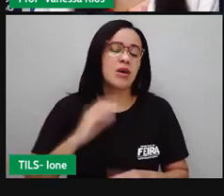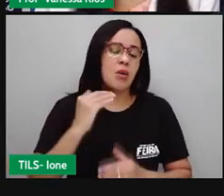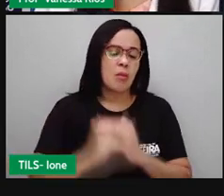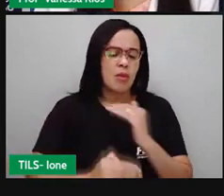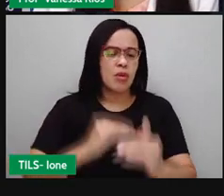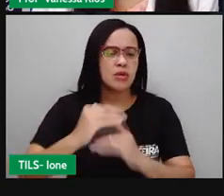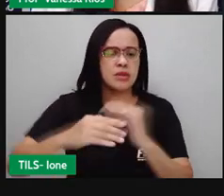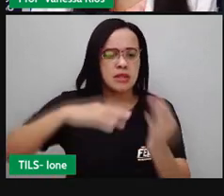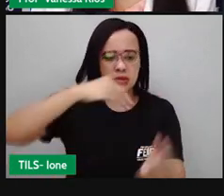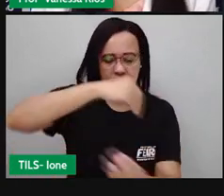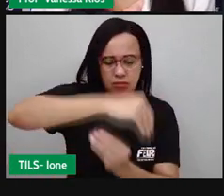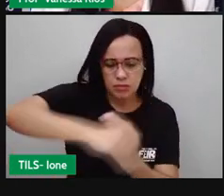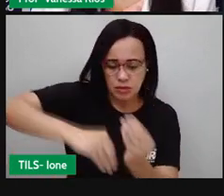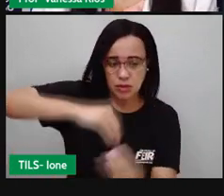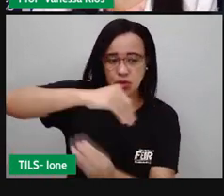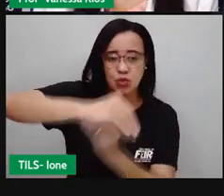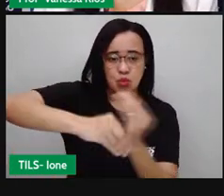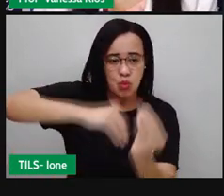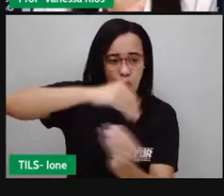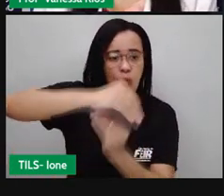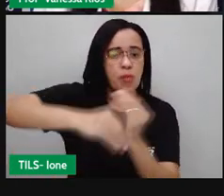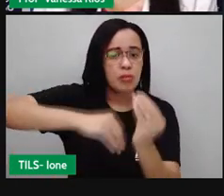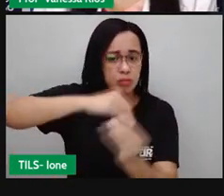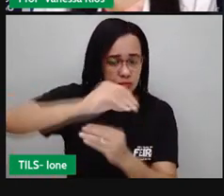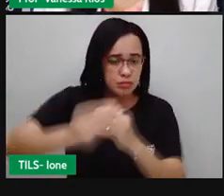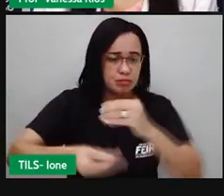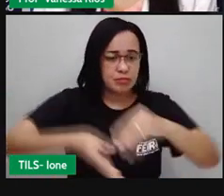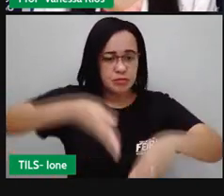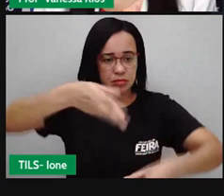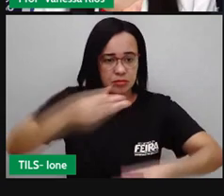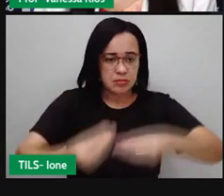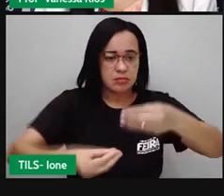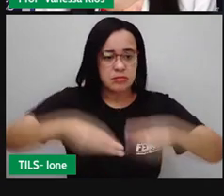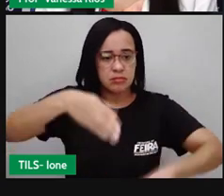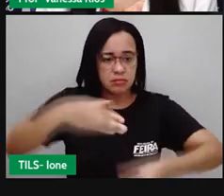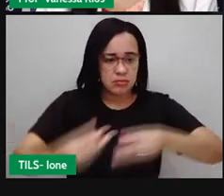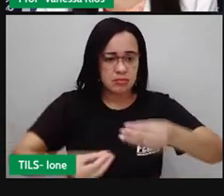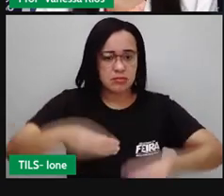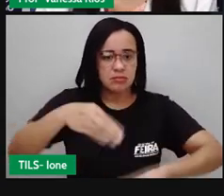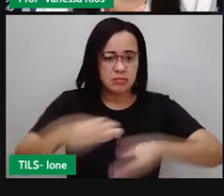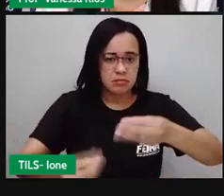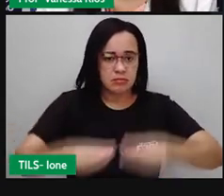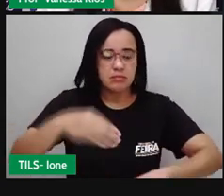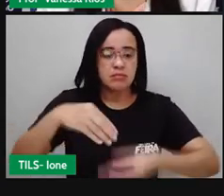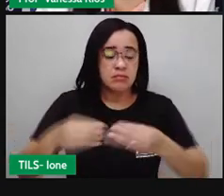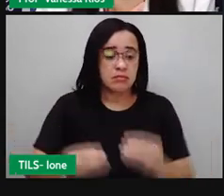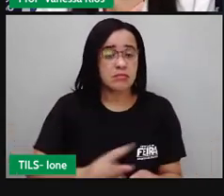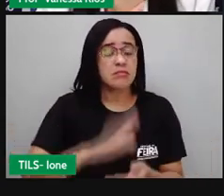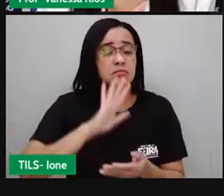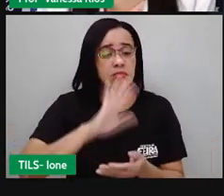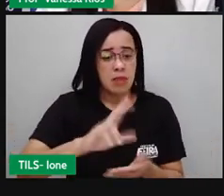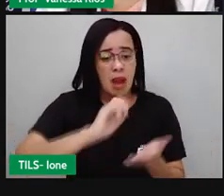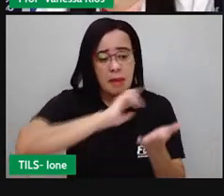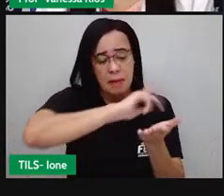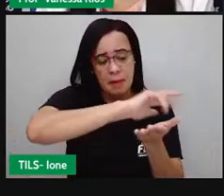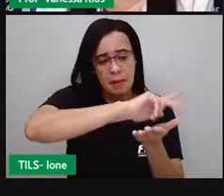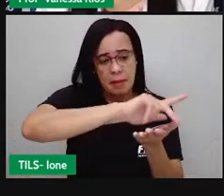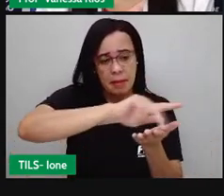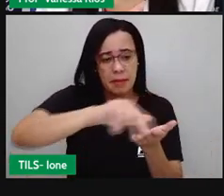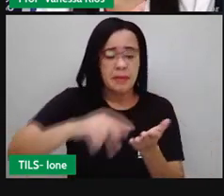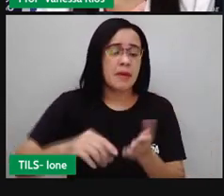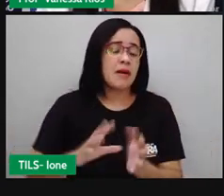dissolvida. É importante a gente lembrar um pouquinho aí da variedade de materiais que a gente tem à nossa volta. A gente já